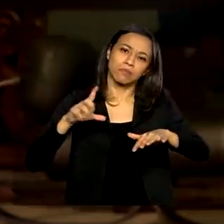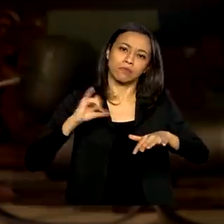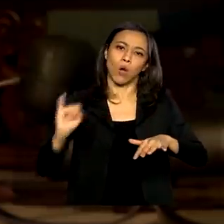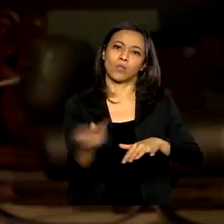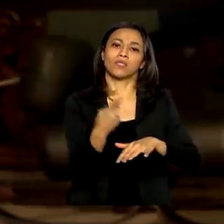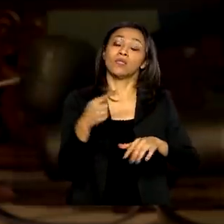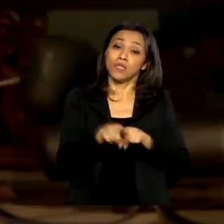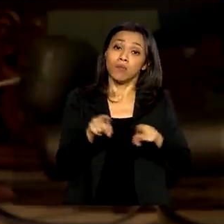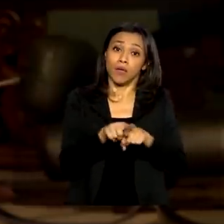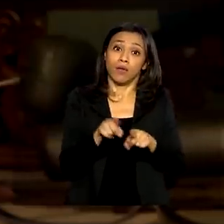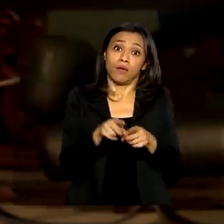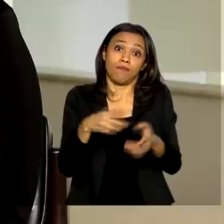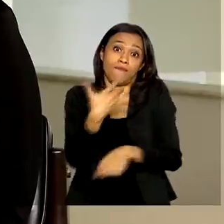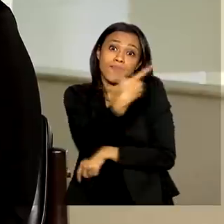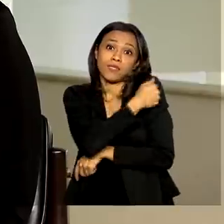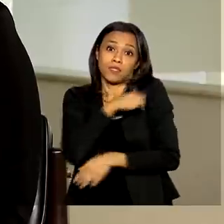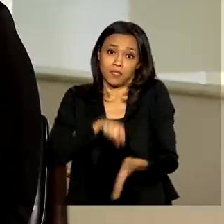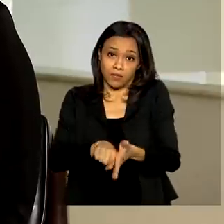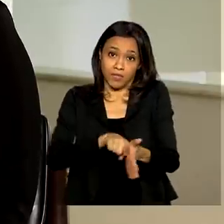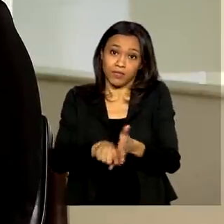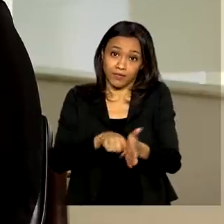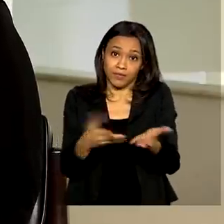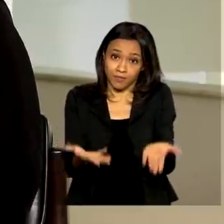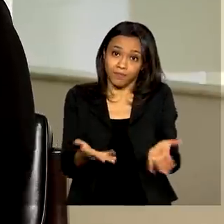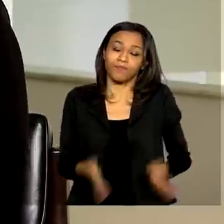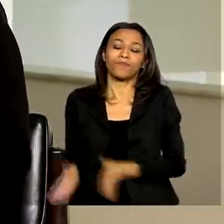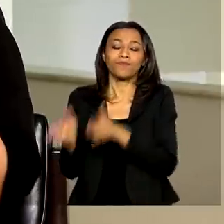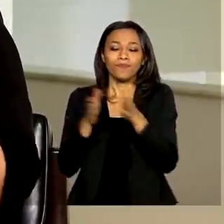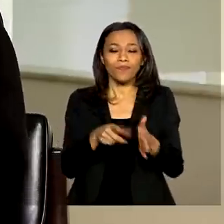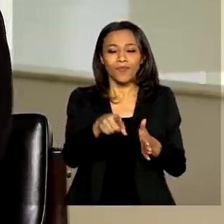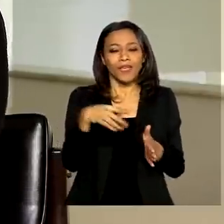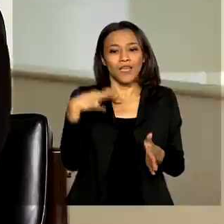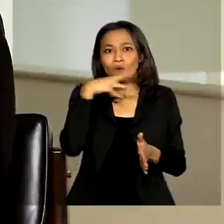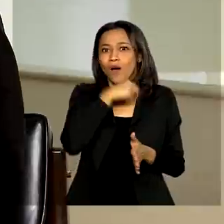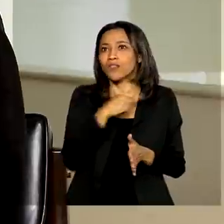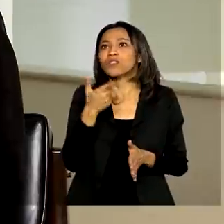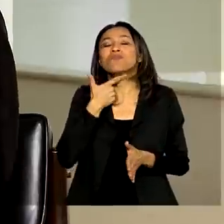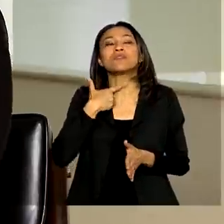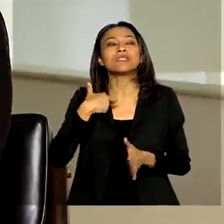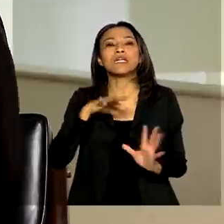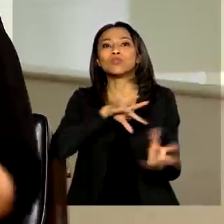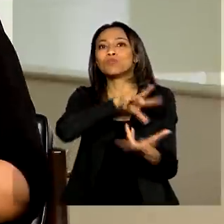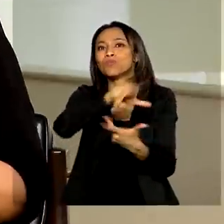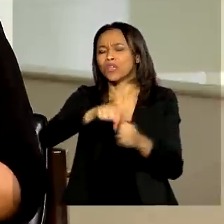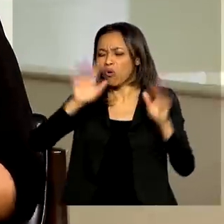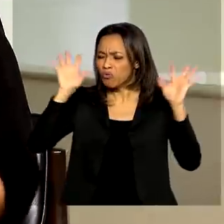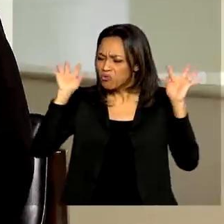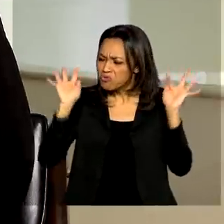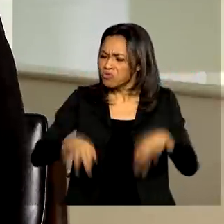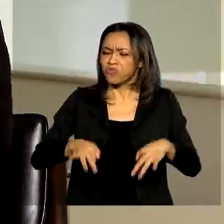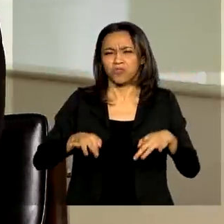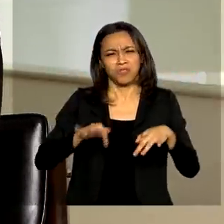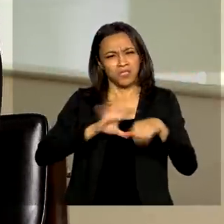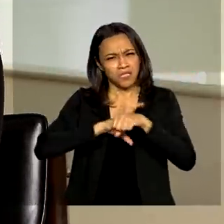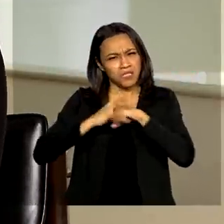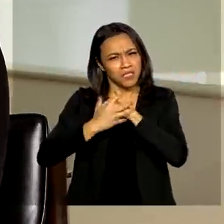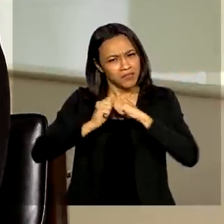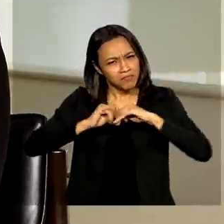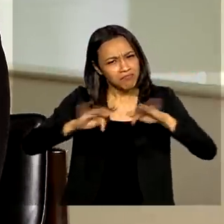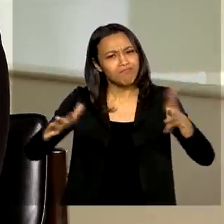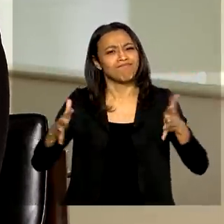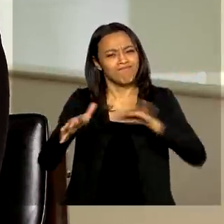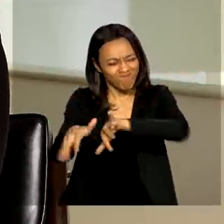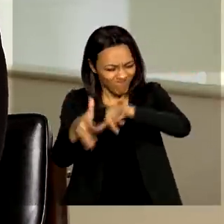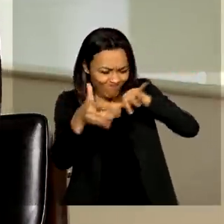um trabalho que tem sido feito no planeta como um todo. Ministro, eu acho que o desejo mundial agora, todo mundo deseja, o fim dessa pandemia, que a gente vá para um novo